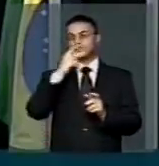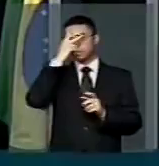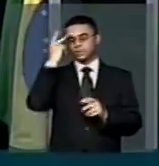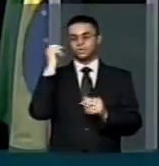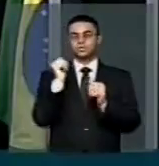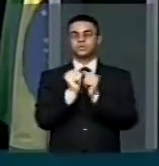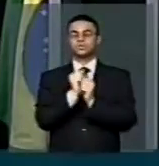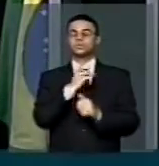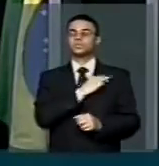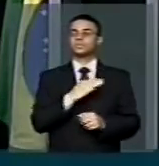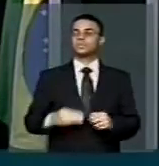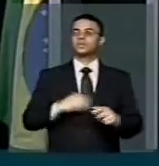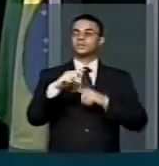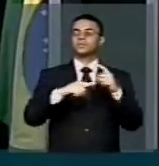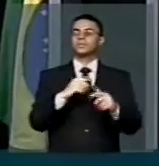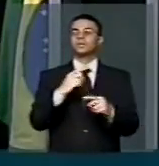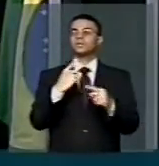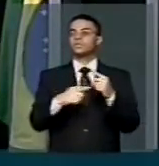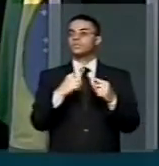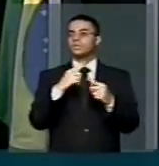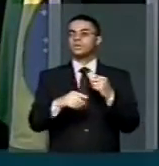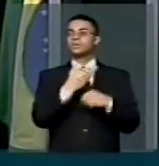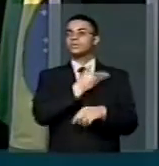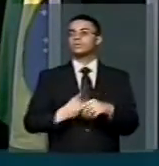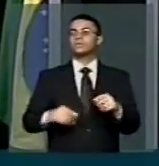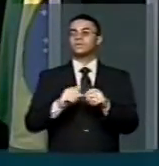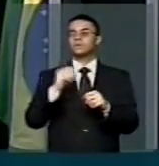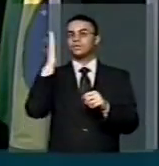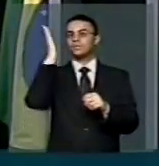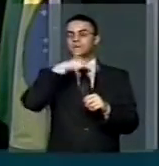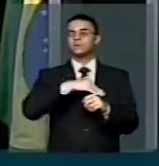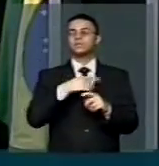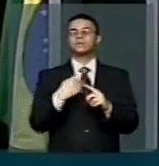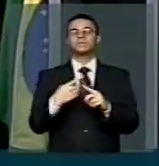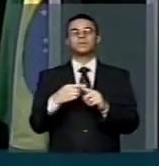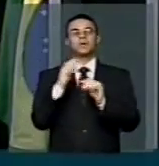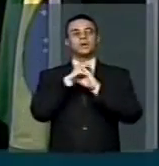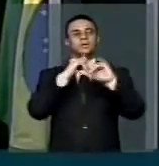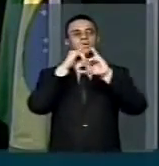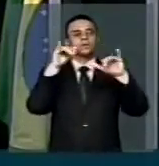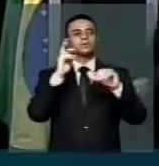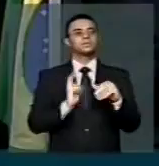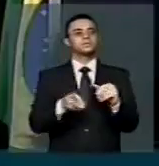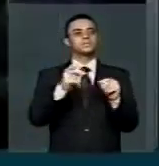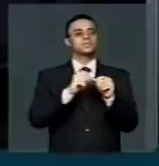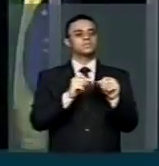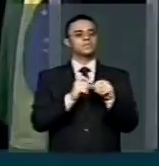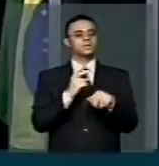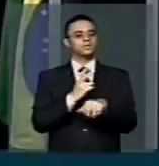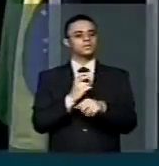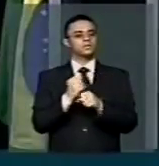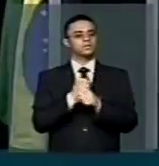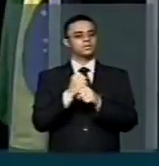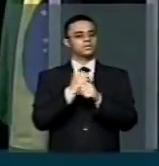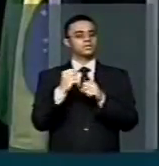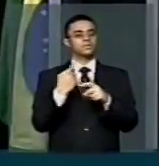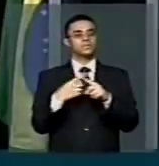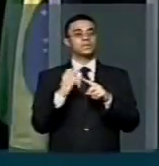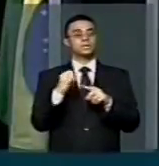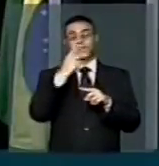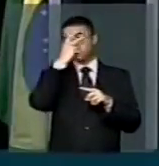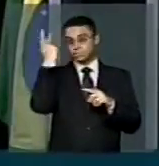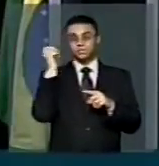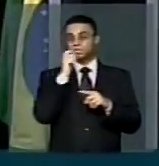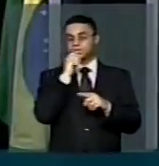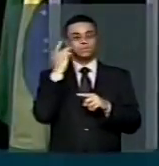Ministro do Trabalho. Não deixe que o governo cometa essa maldade. A campanha é feita todo ano. Ela ajuda o trabalhador que ainda